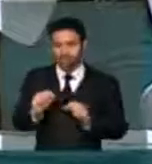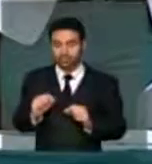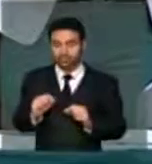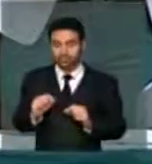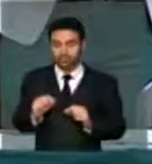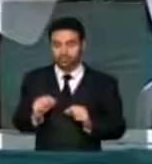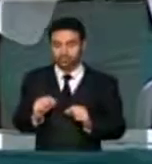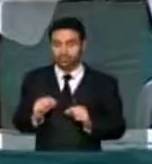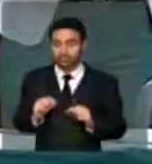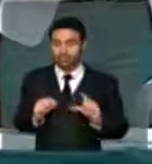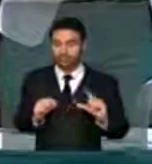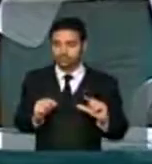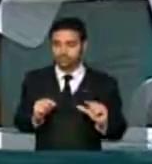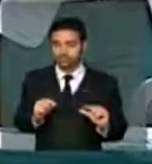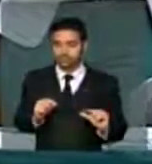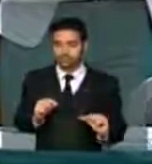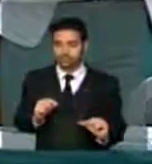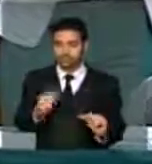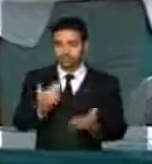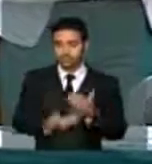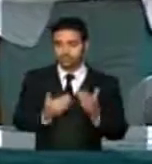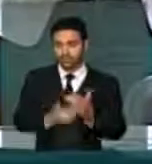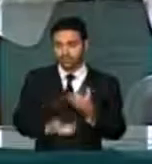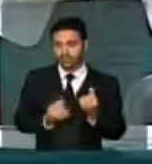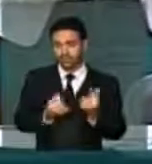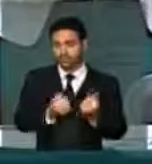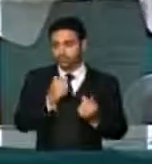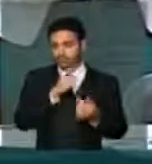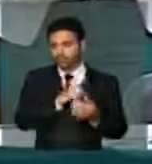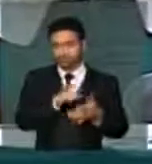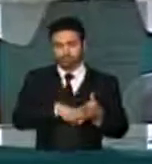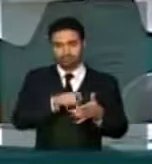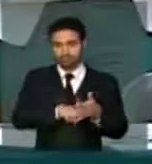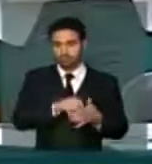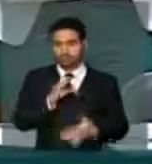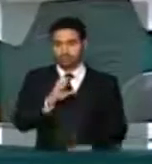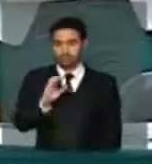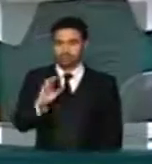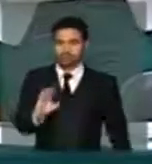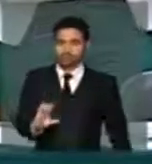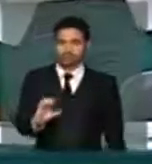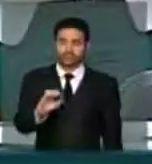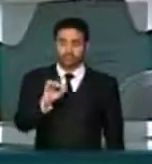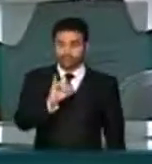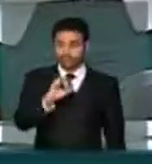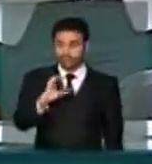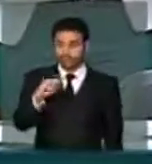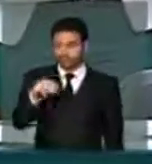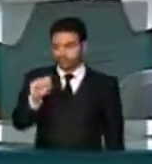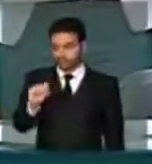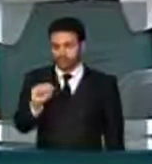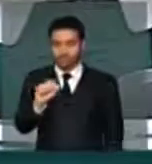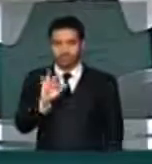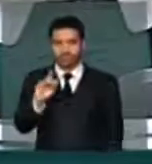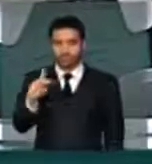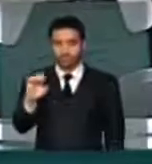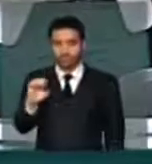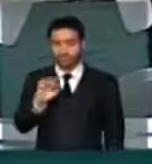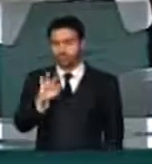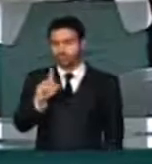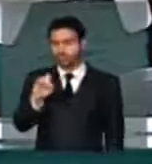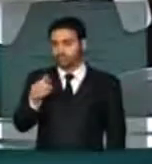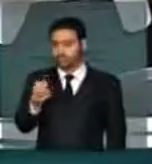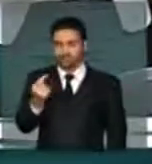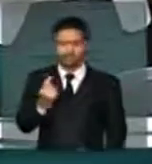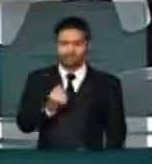cada vez mais na arrecadação tributária, na questão do ICMS, nas transferências do FPE, do Fundeb, enfim, nas